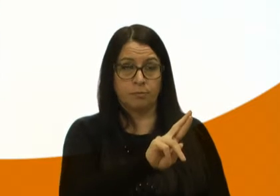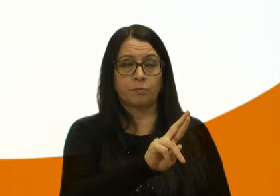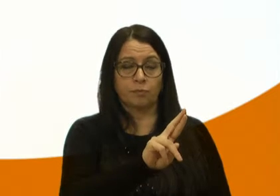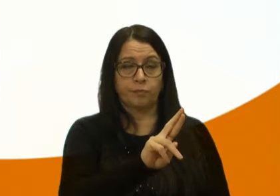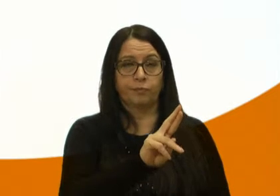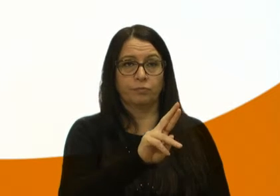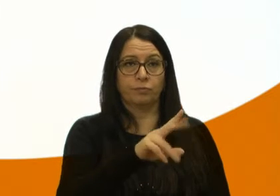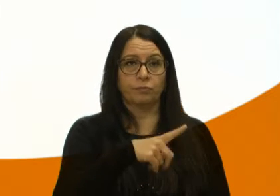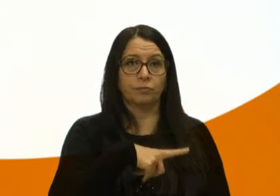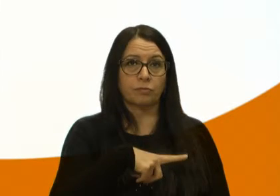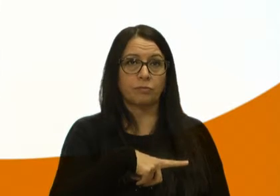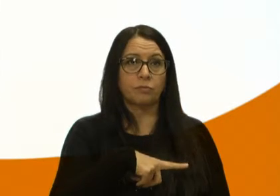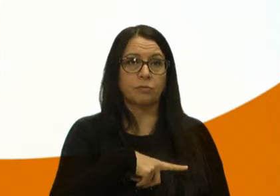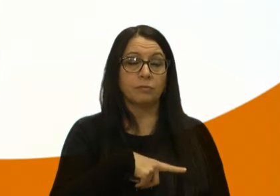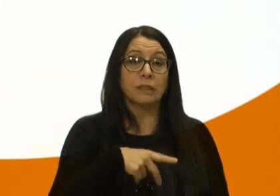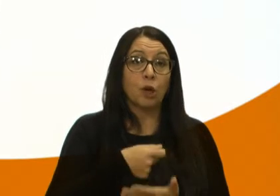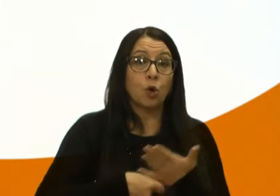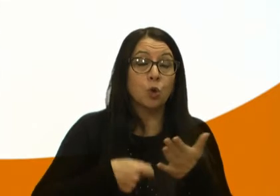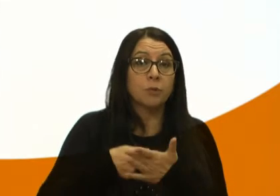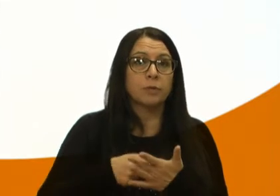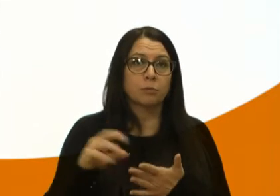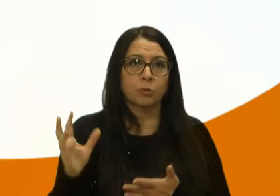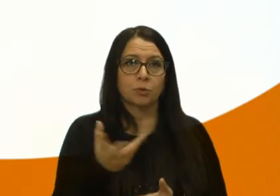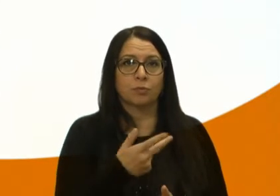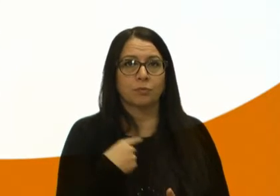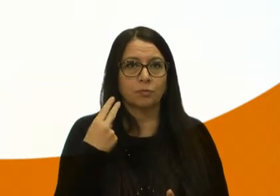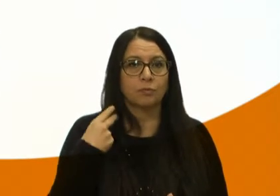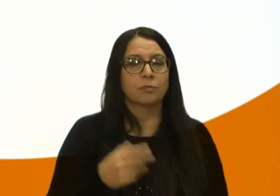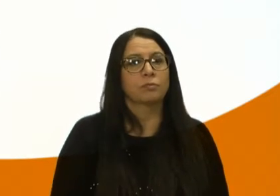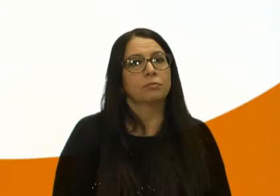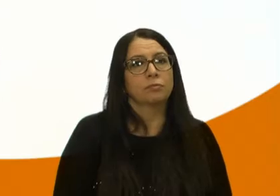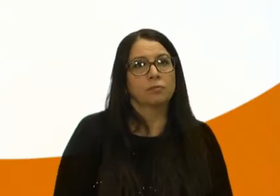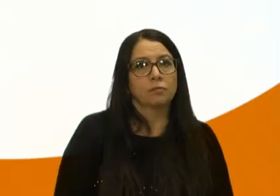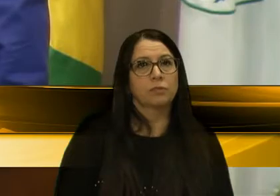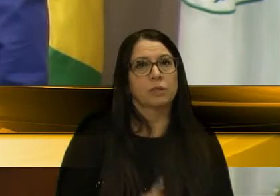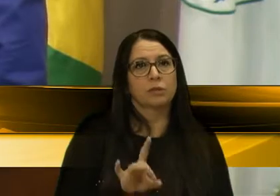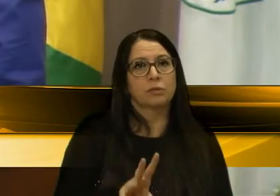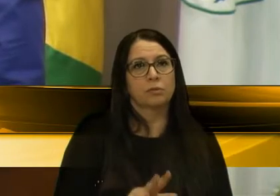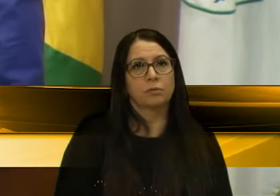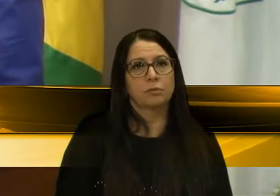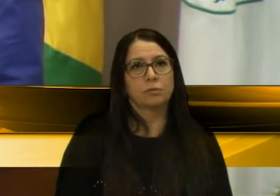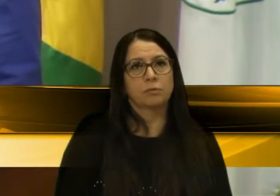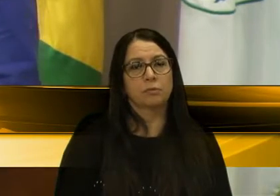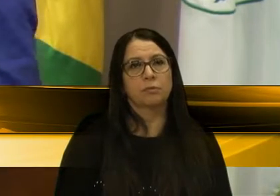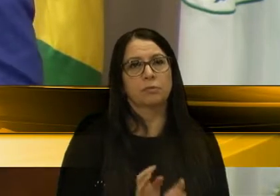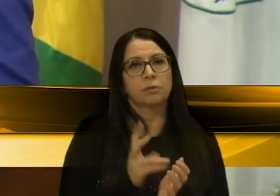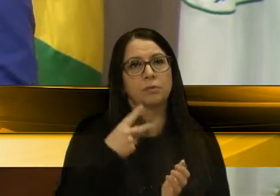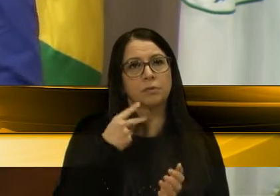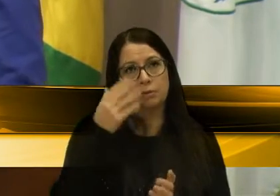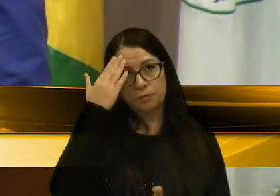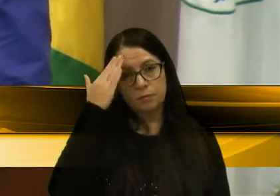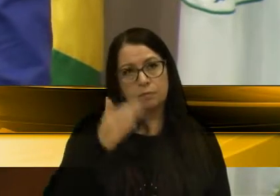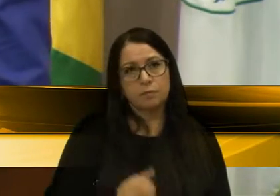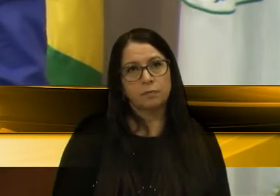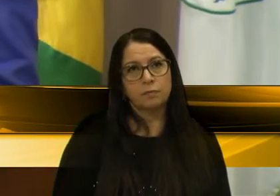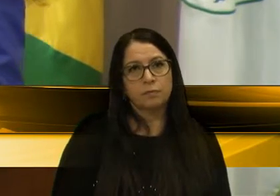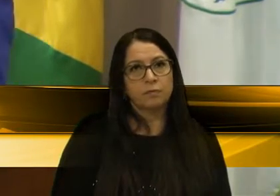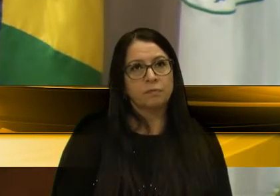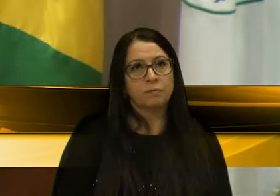que estejam lutando por todos nós. Era isso, então, colegas vereadores, muito obrigada.